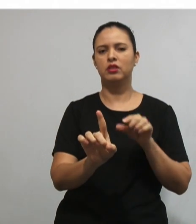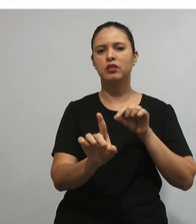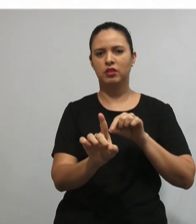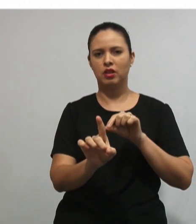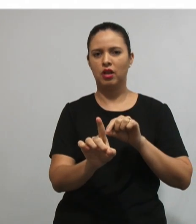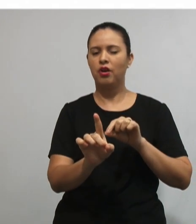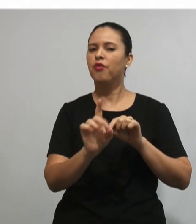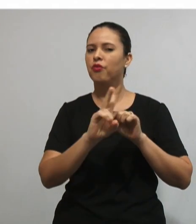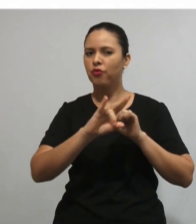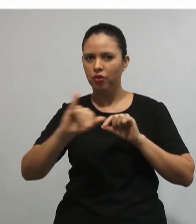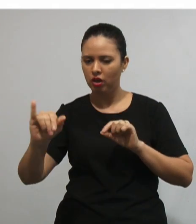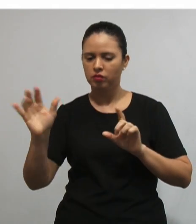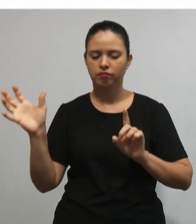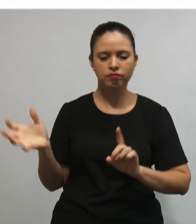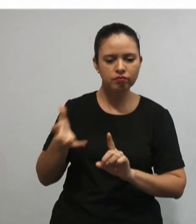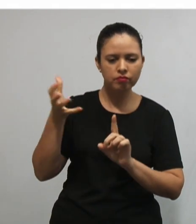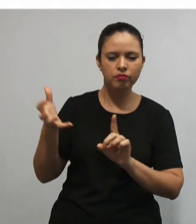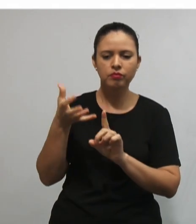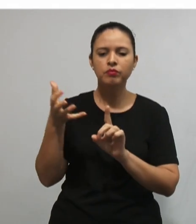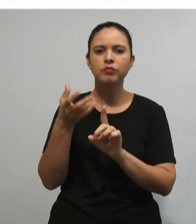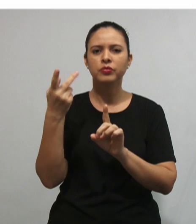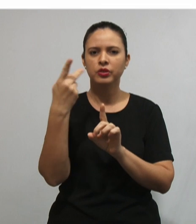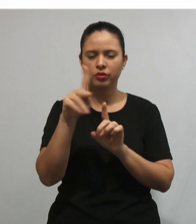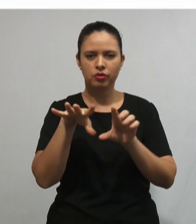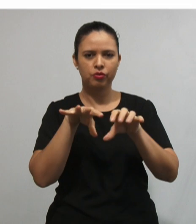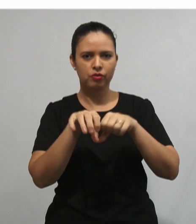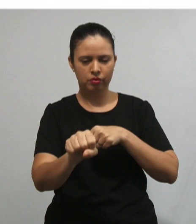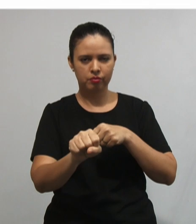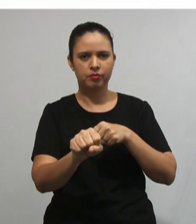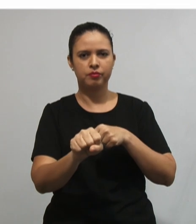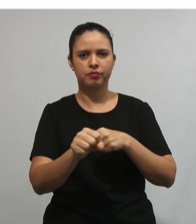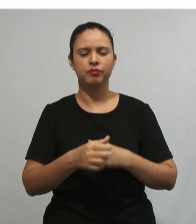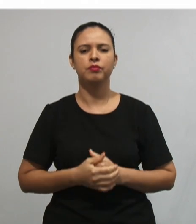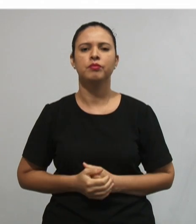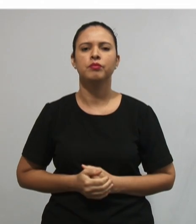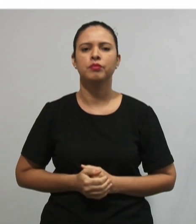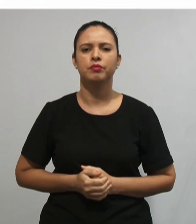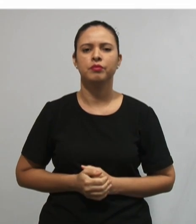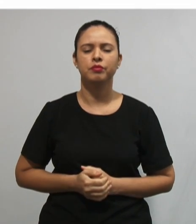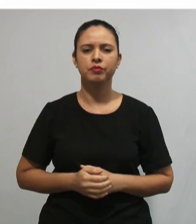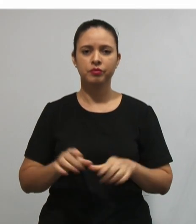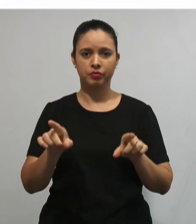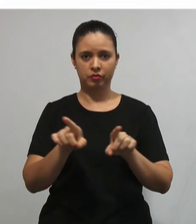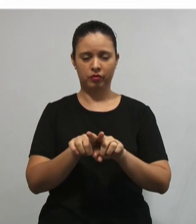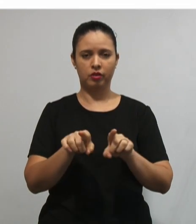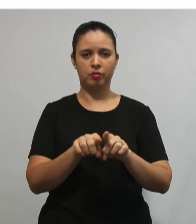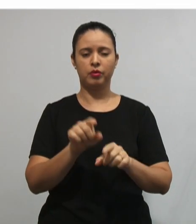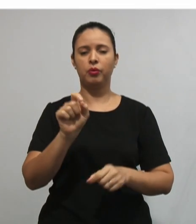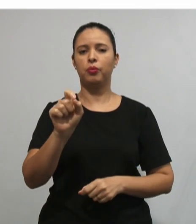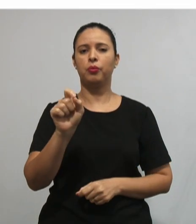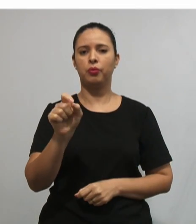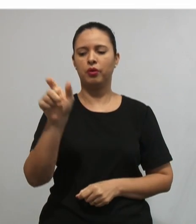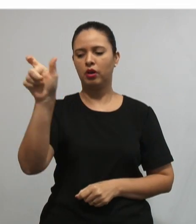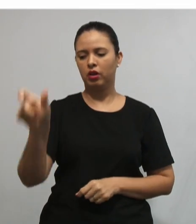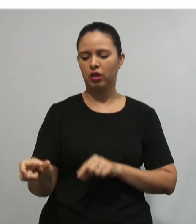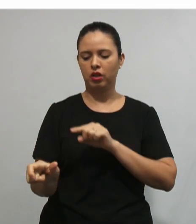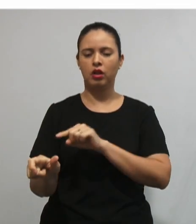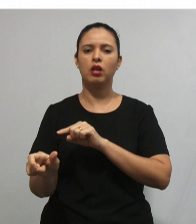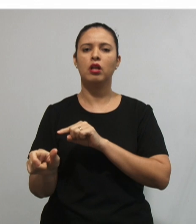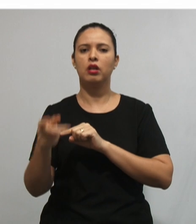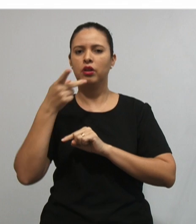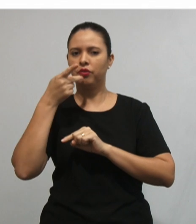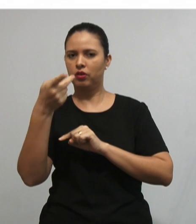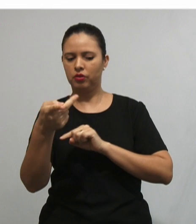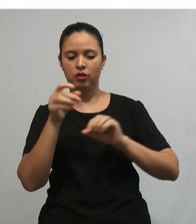Vai influenciar na sua formação, na sua constituição. Do mesmo modo, o Frenet considera a